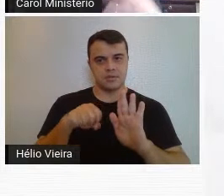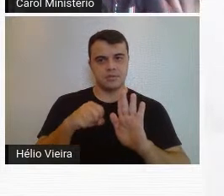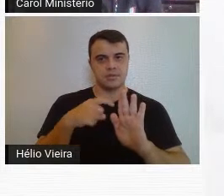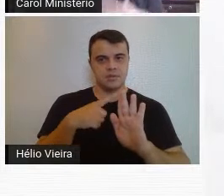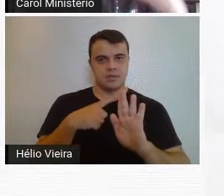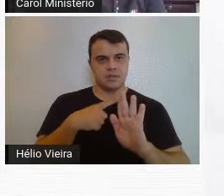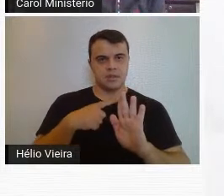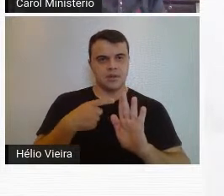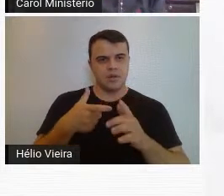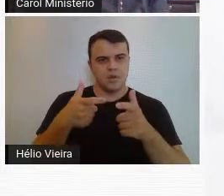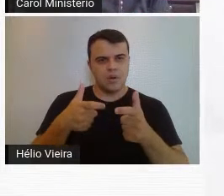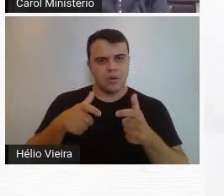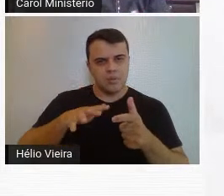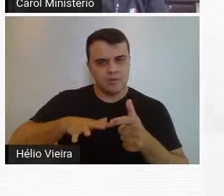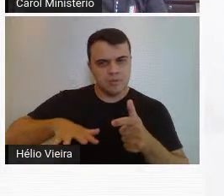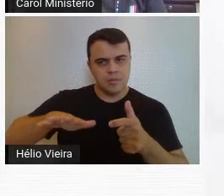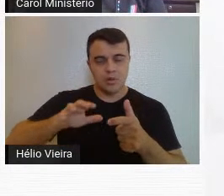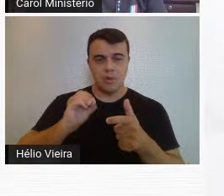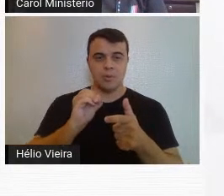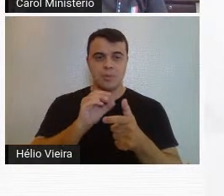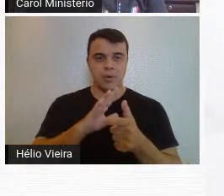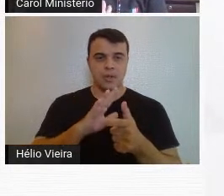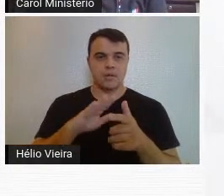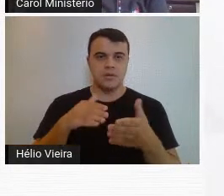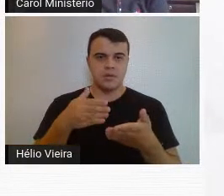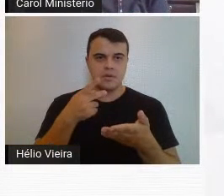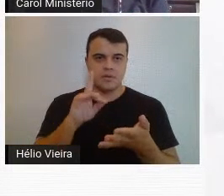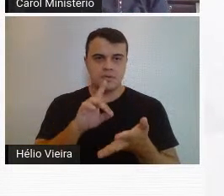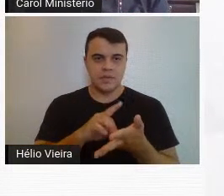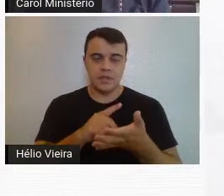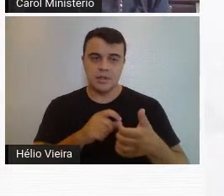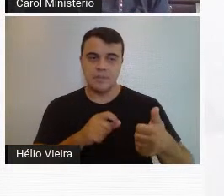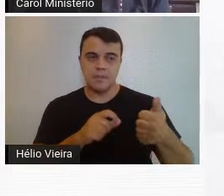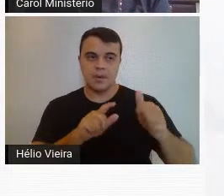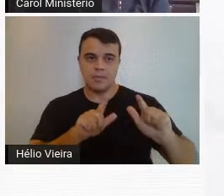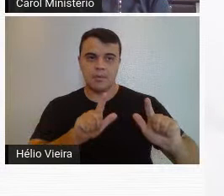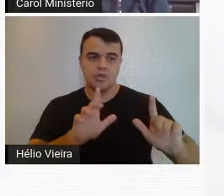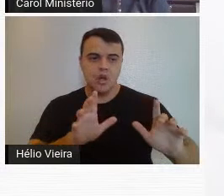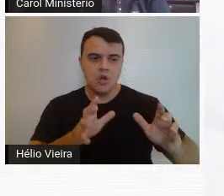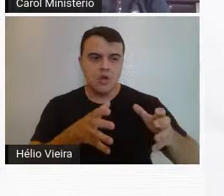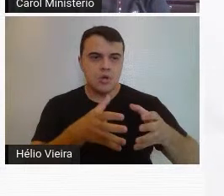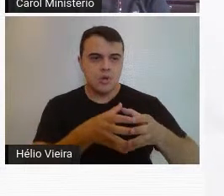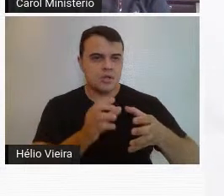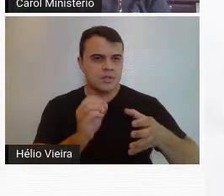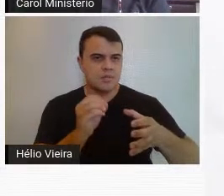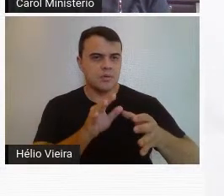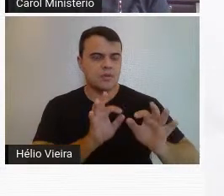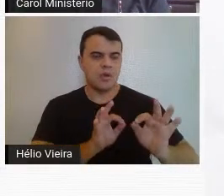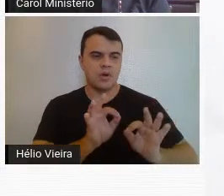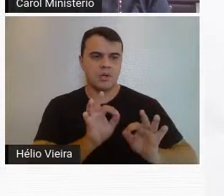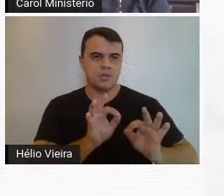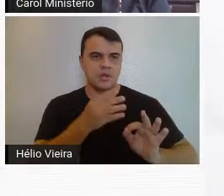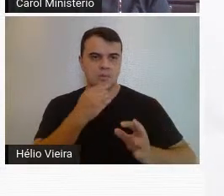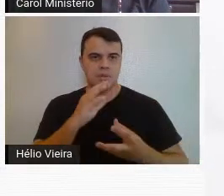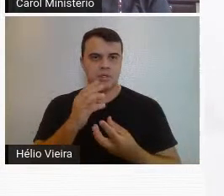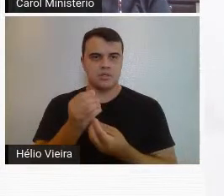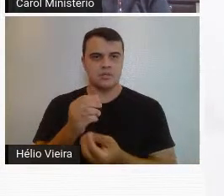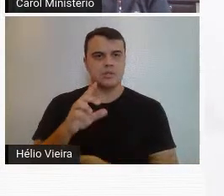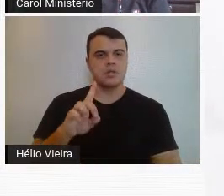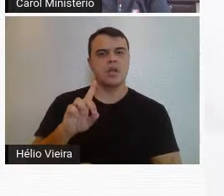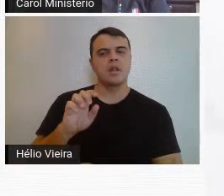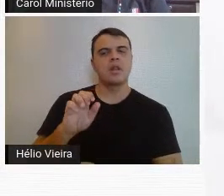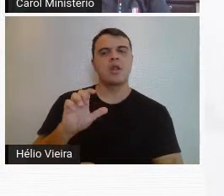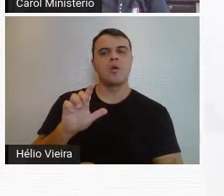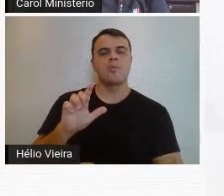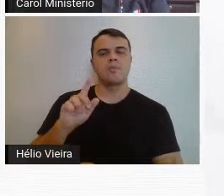esse espírito, esse movimento moderno. Então, é considerada a primeira mostra coletiva modernista, organizada pelo artista Delpino Júnior,